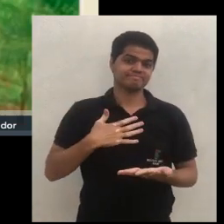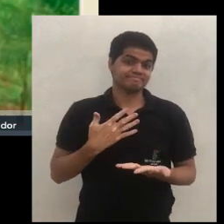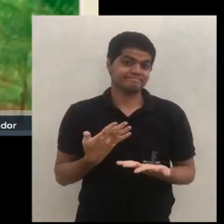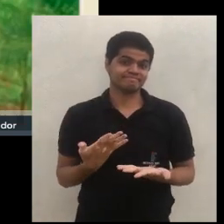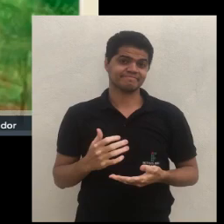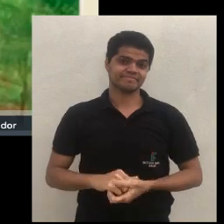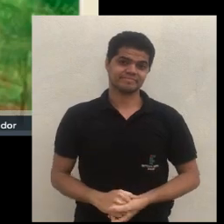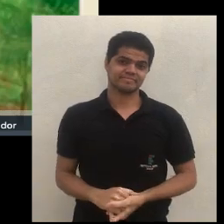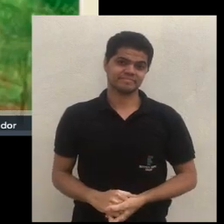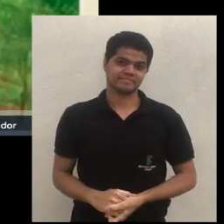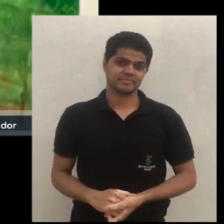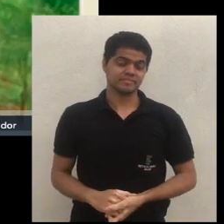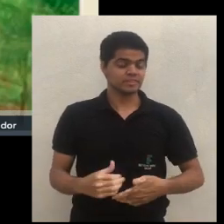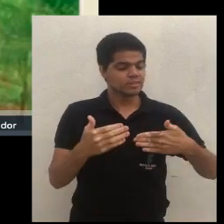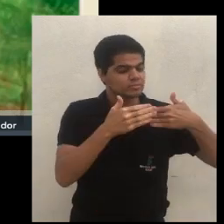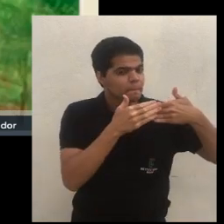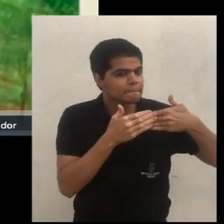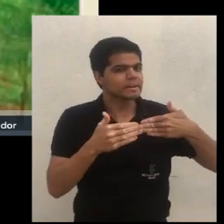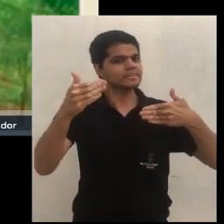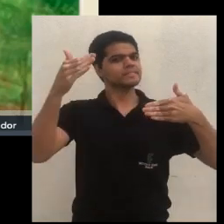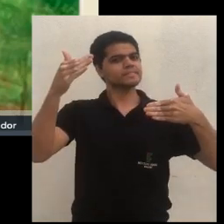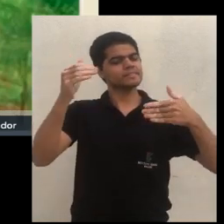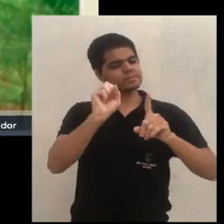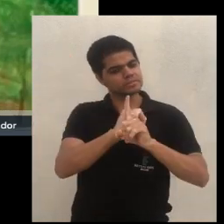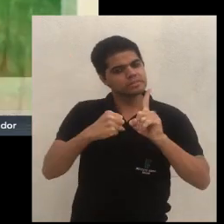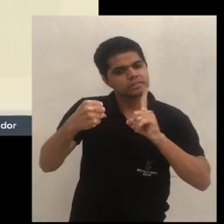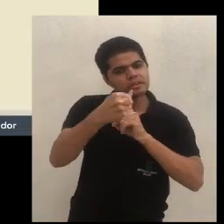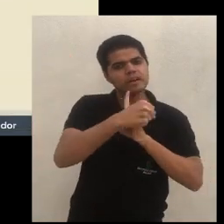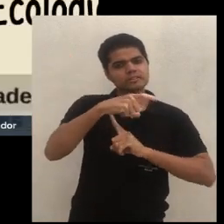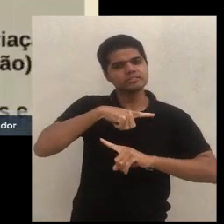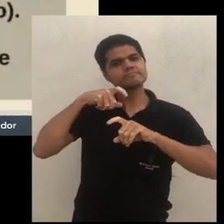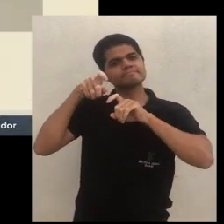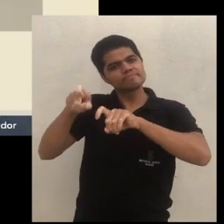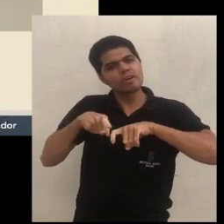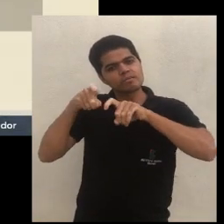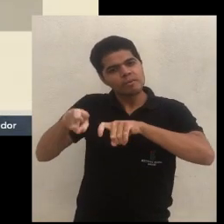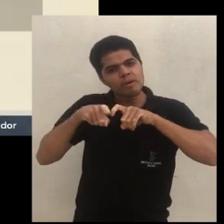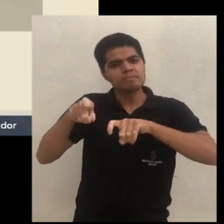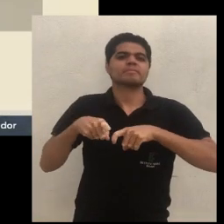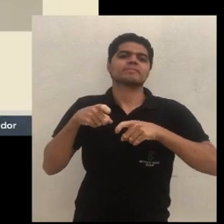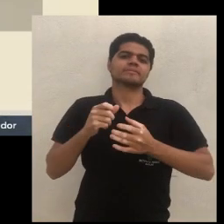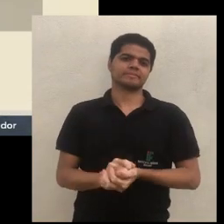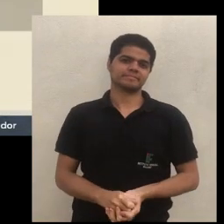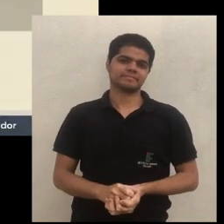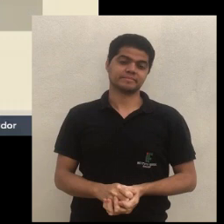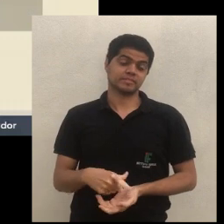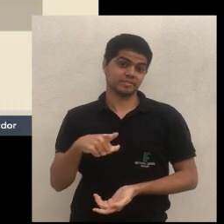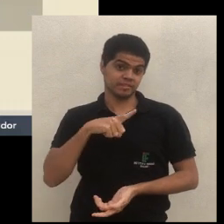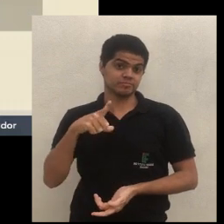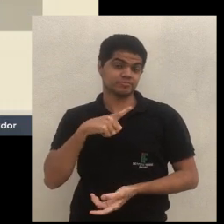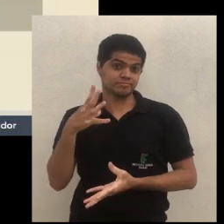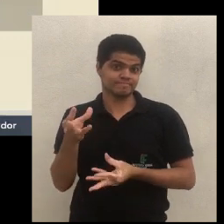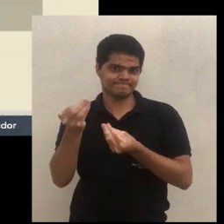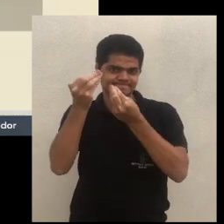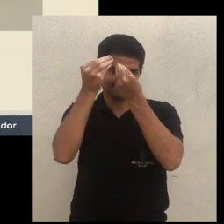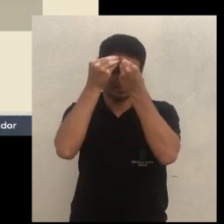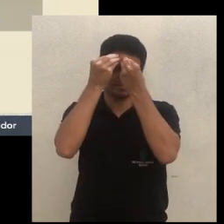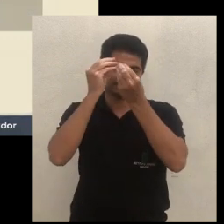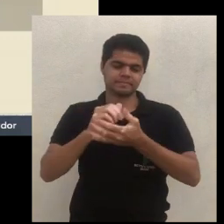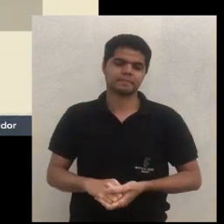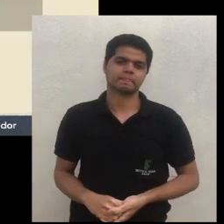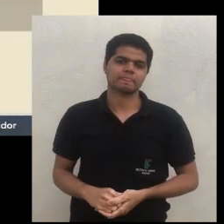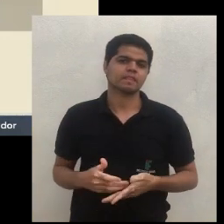Então esses são os princípios sociais que no cultivo você tem que zelar. Aí vem os princípios